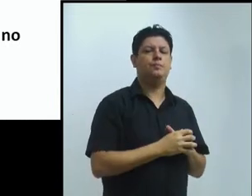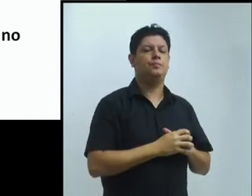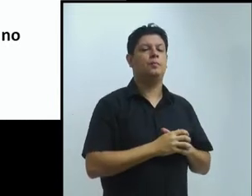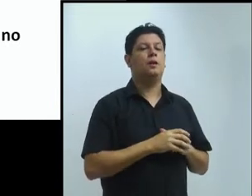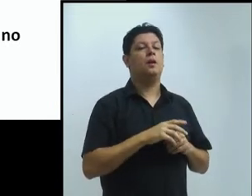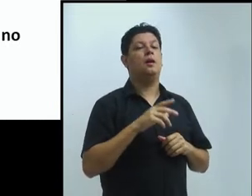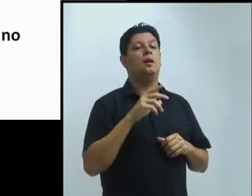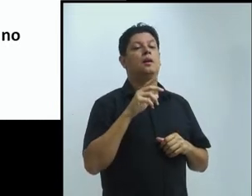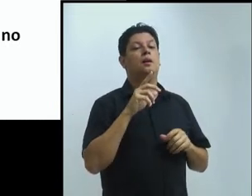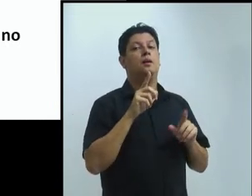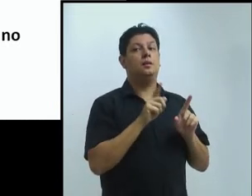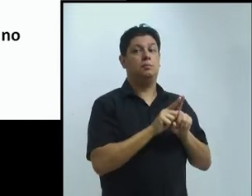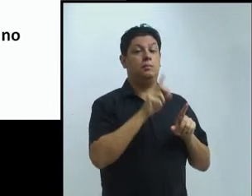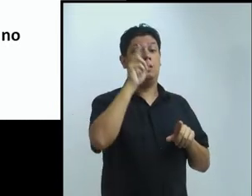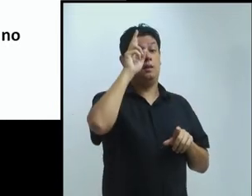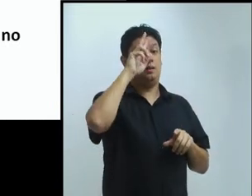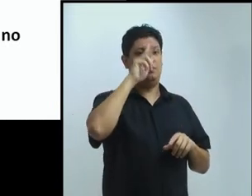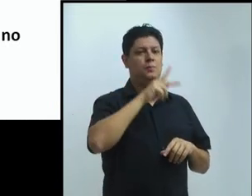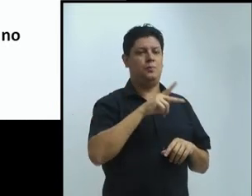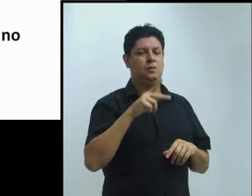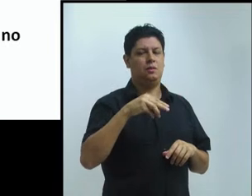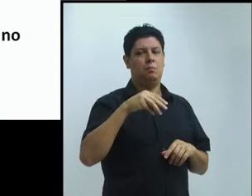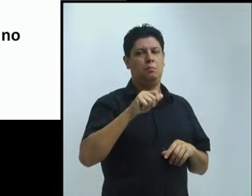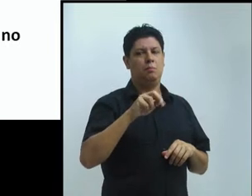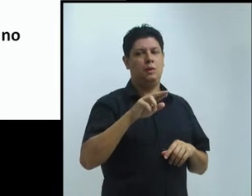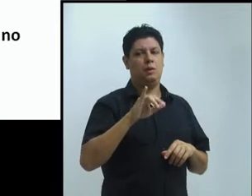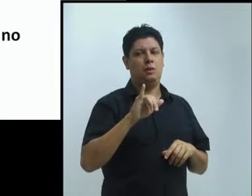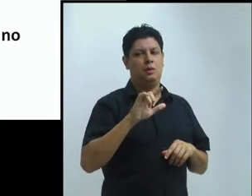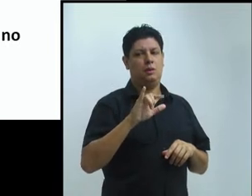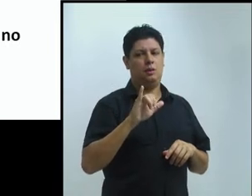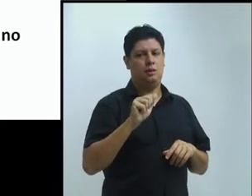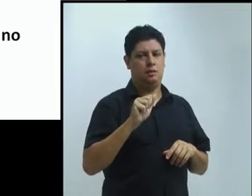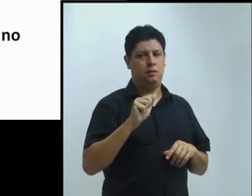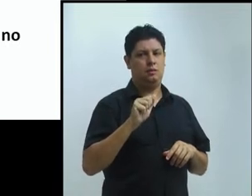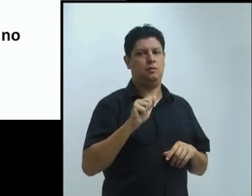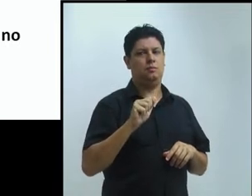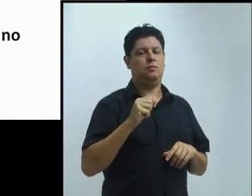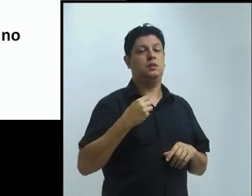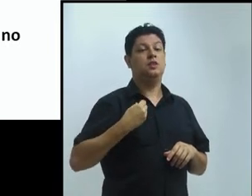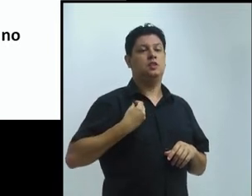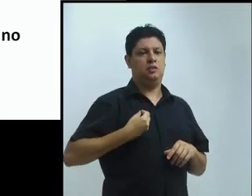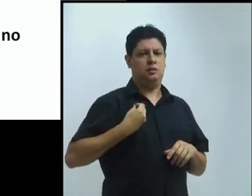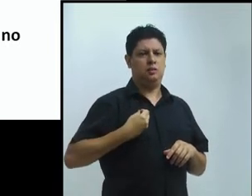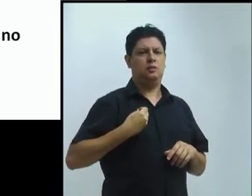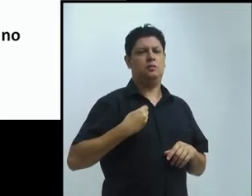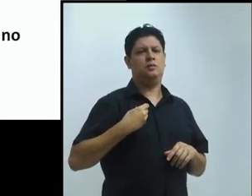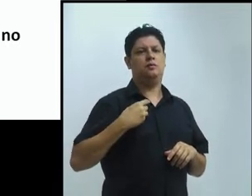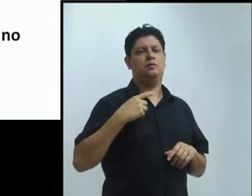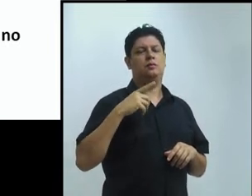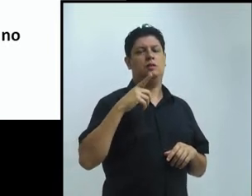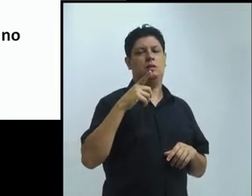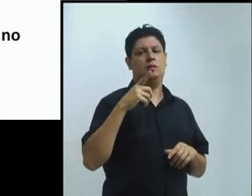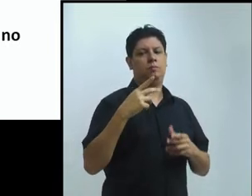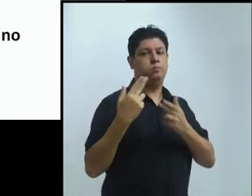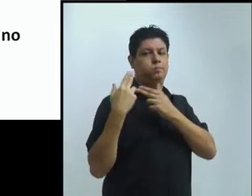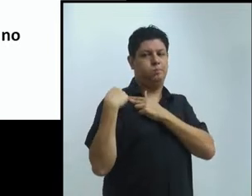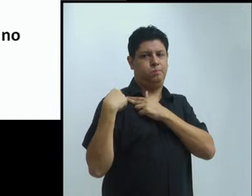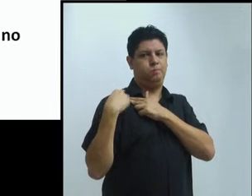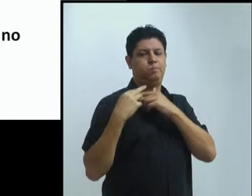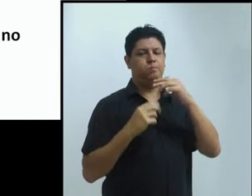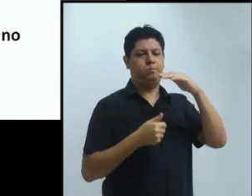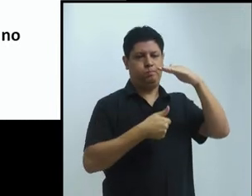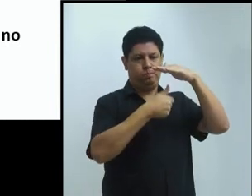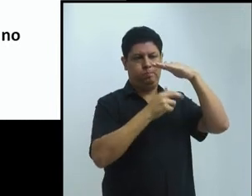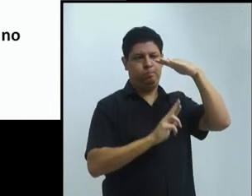estava à frente da Prointer quando esse documento foi elaborado, pelo menos no grande trabalho a respeito dele,